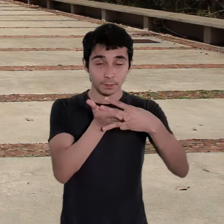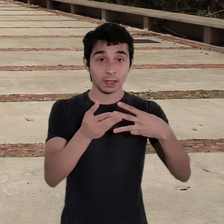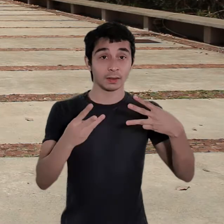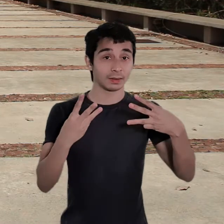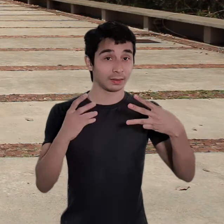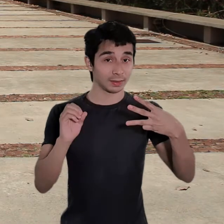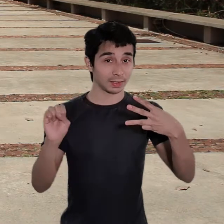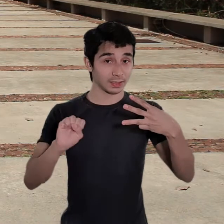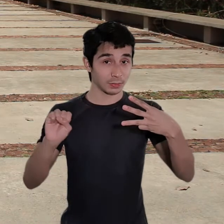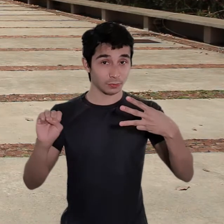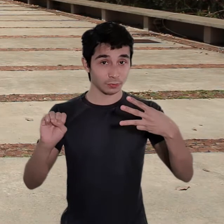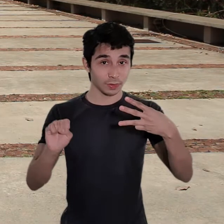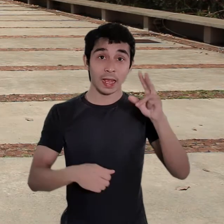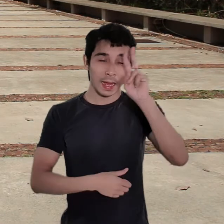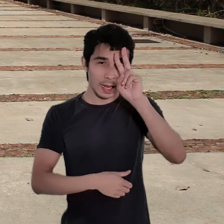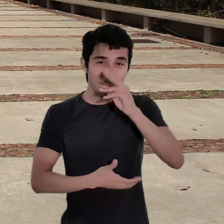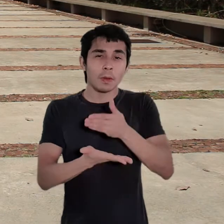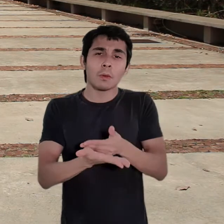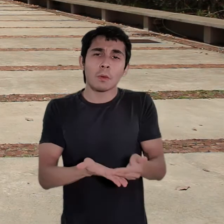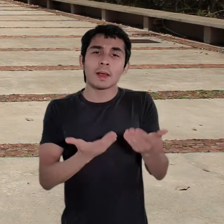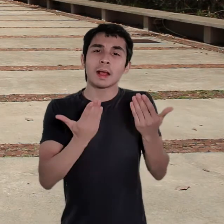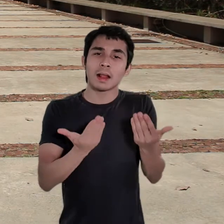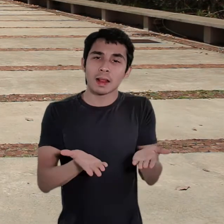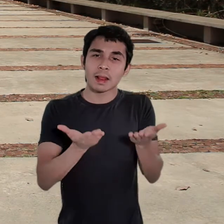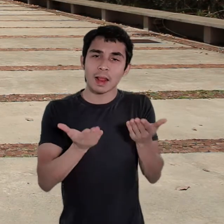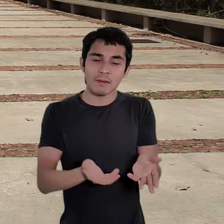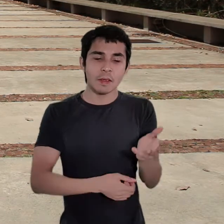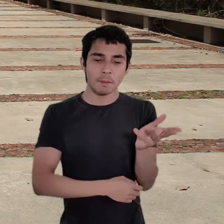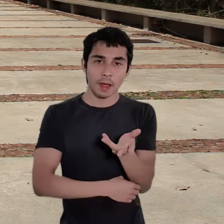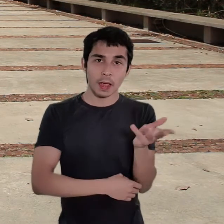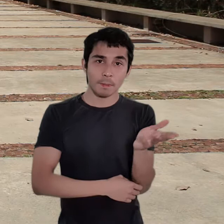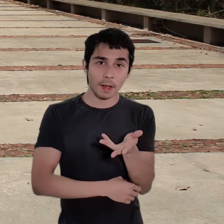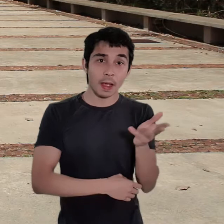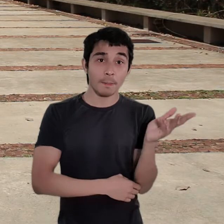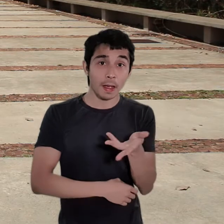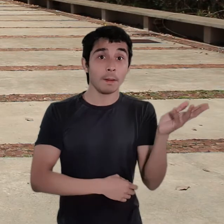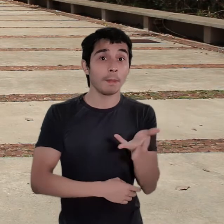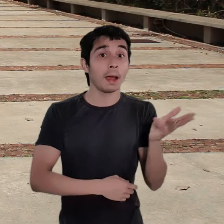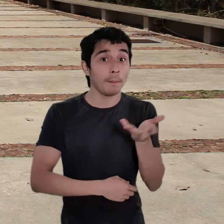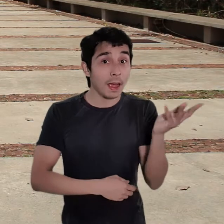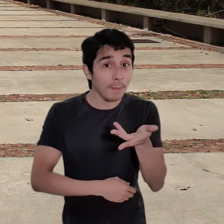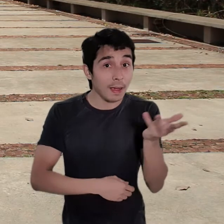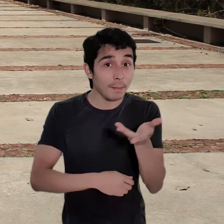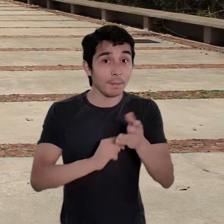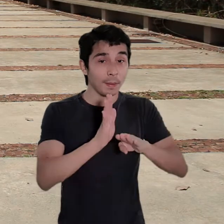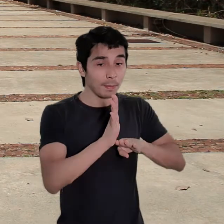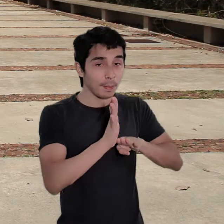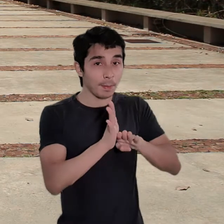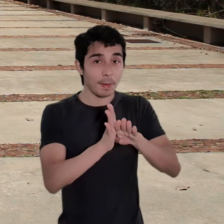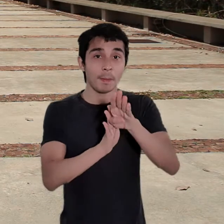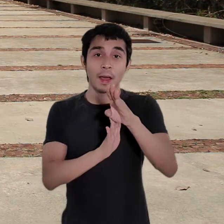30 segundos. Lembrando da intensidade. Os primeiros 3 exercícios menos intensos, depois mais 3